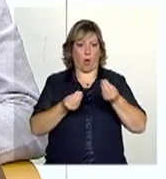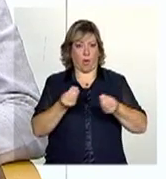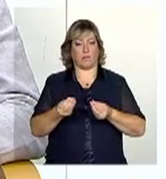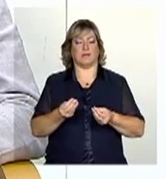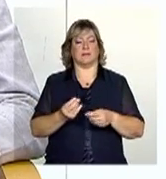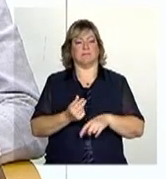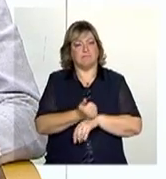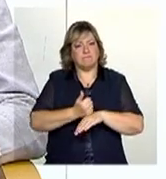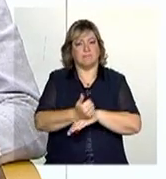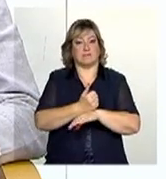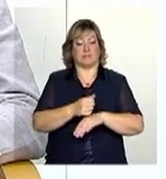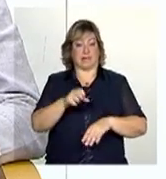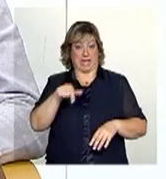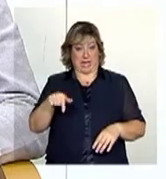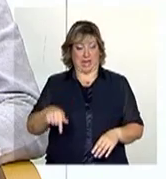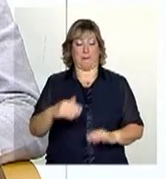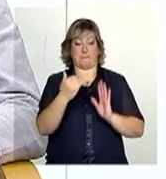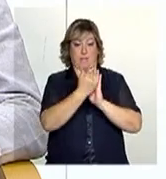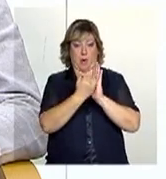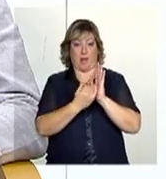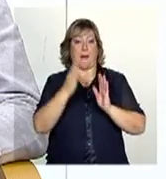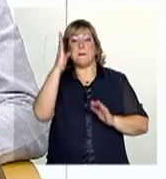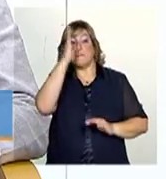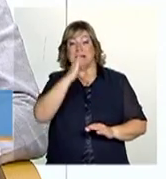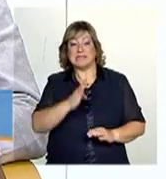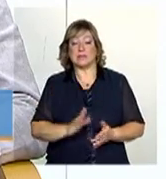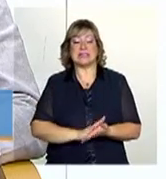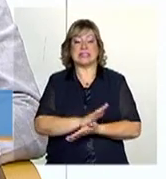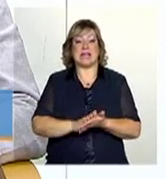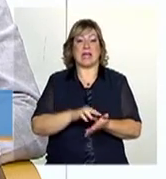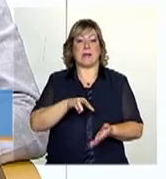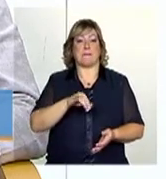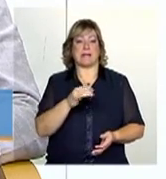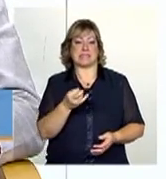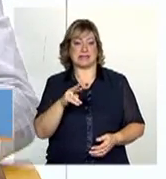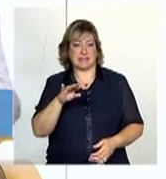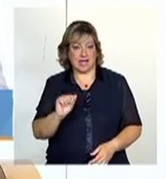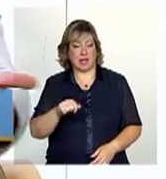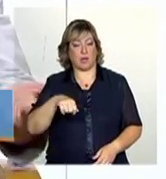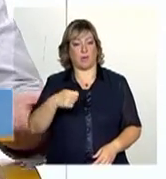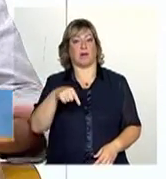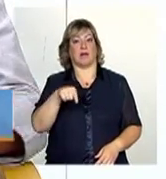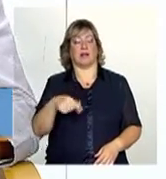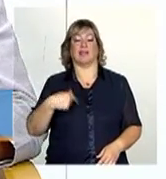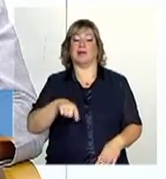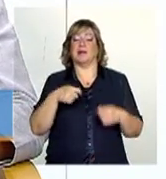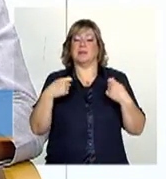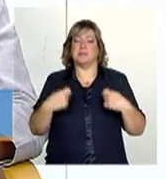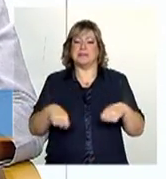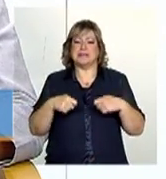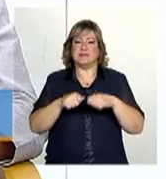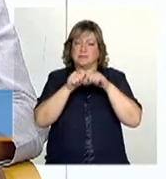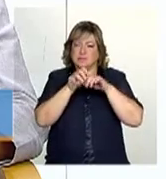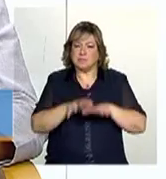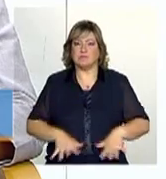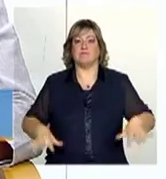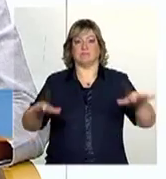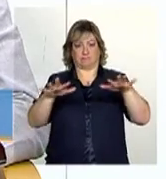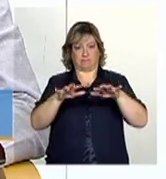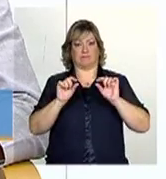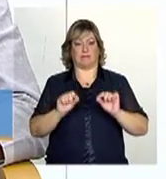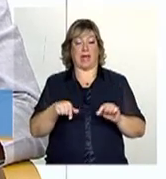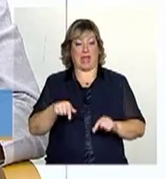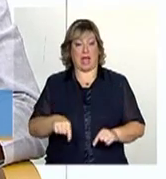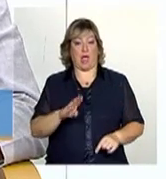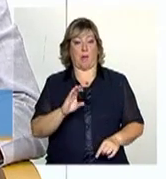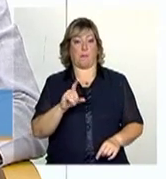Miséria como um grande guarda-sol, é preciso que a gente visualize um esteio para esse guarda-sol. O Bolsa